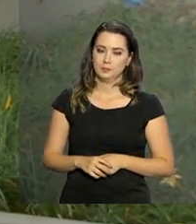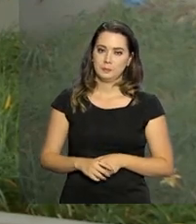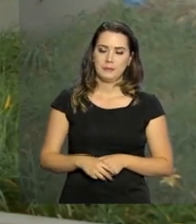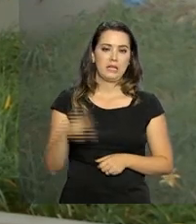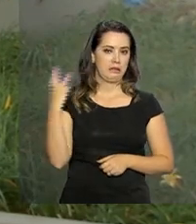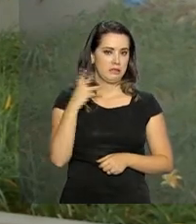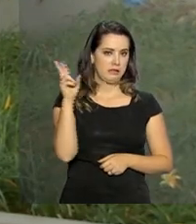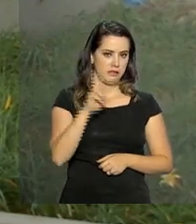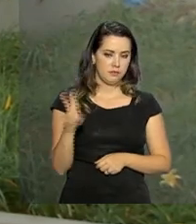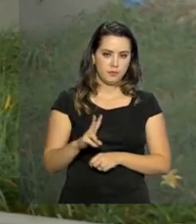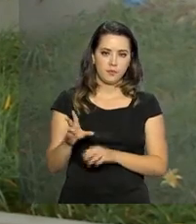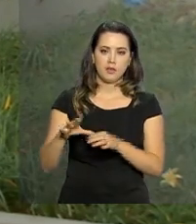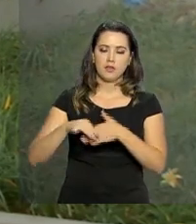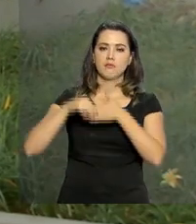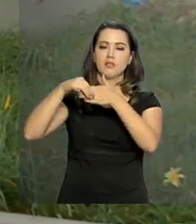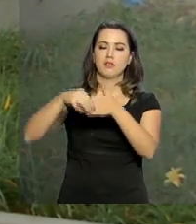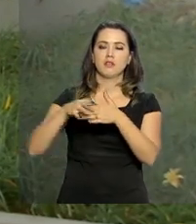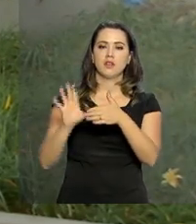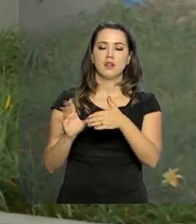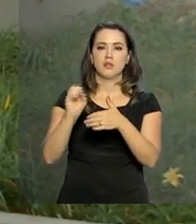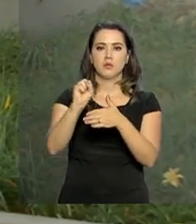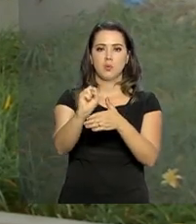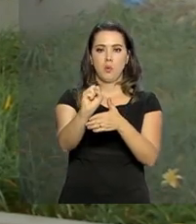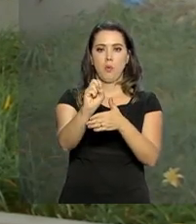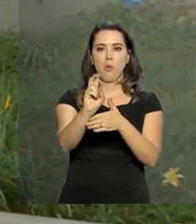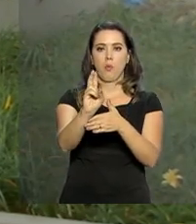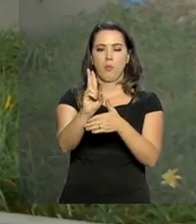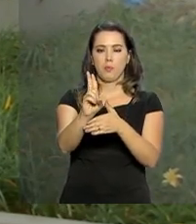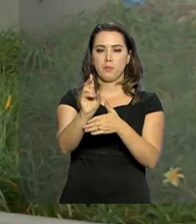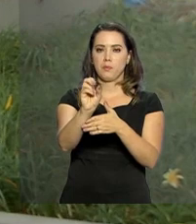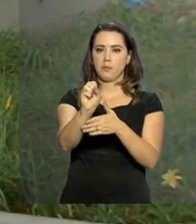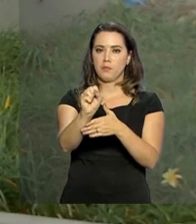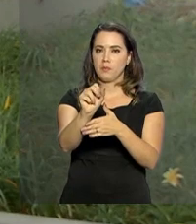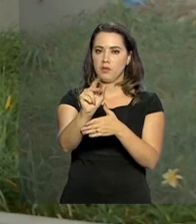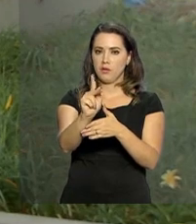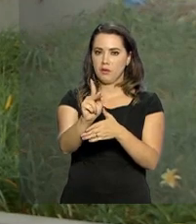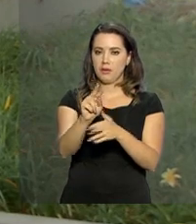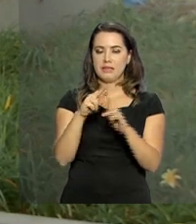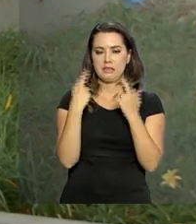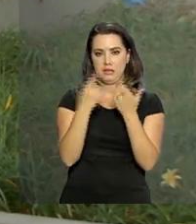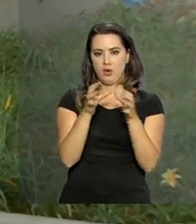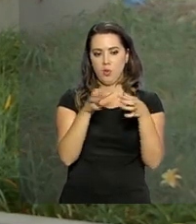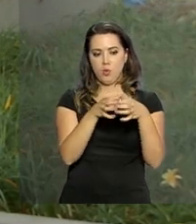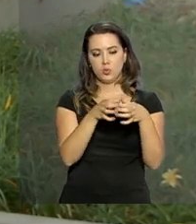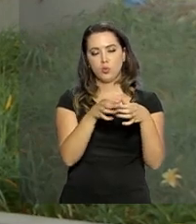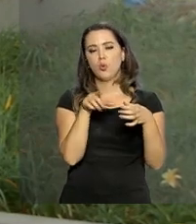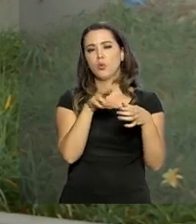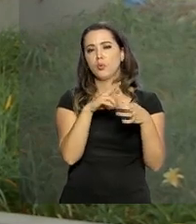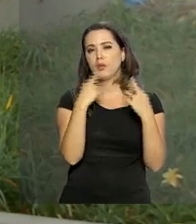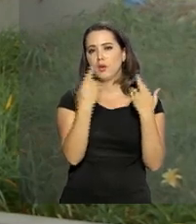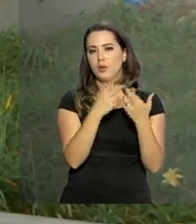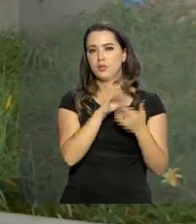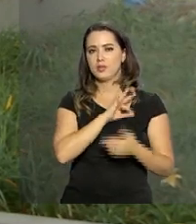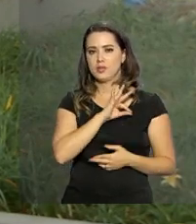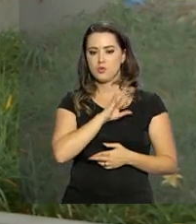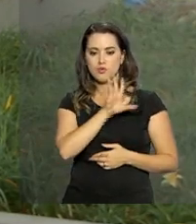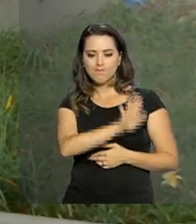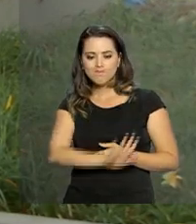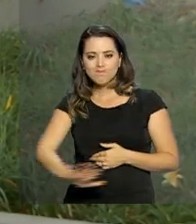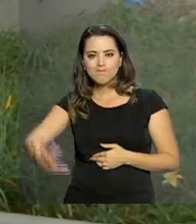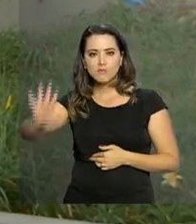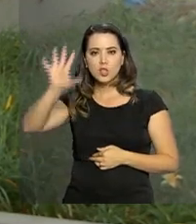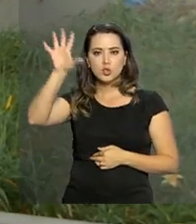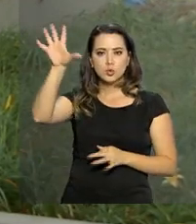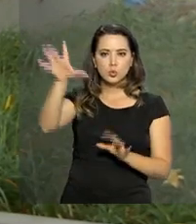operação nacional coordenada pelo Sistema Único de Segurança Pública, o SUSP, que reúne as polícias de todo o país. O ministro da